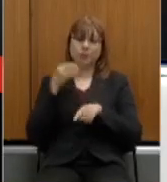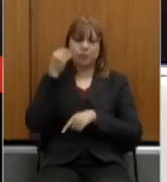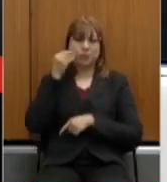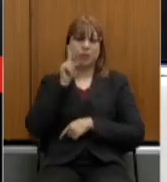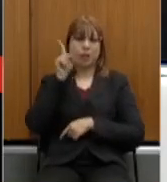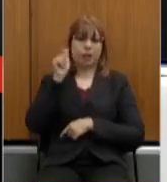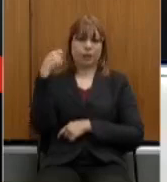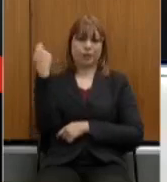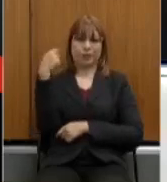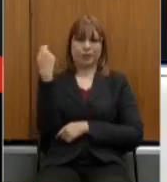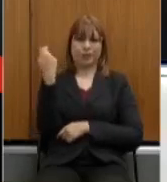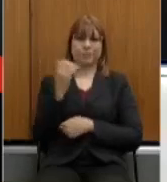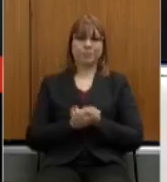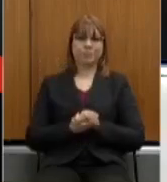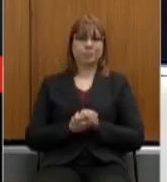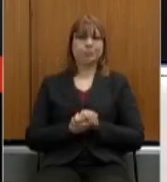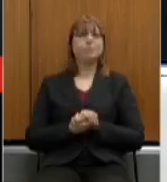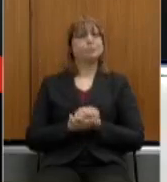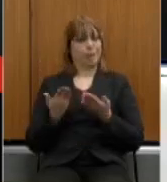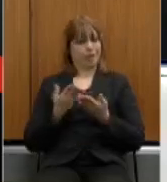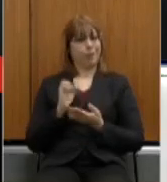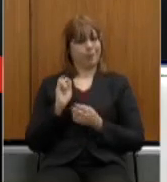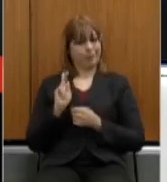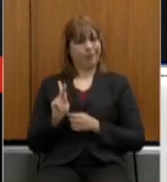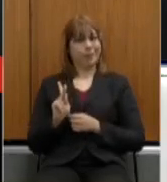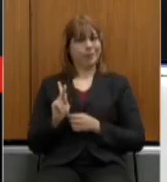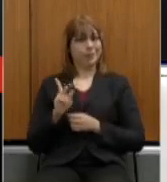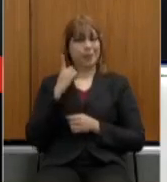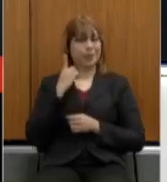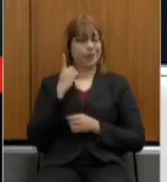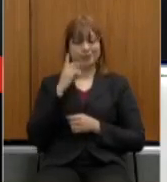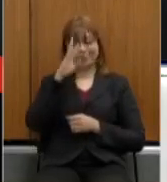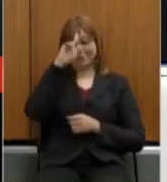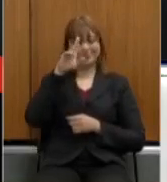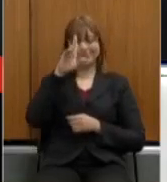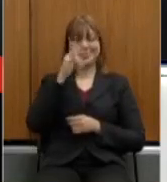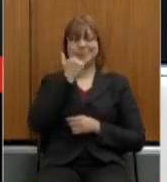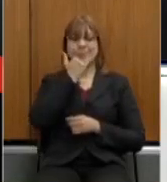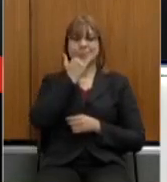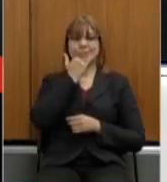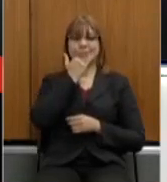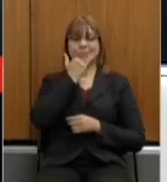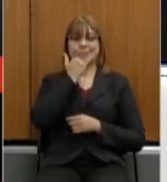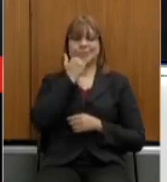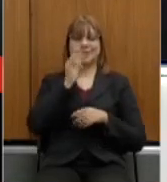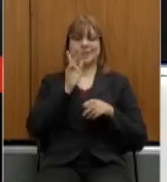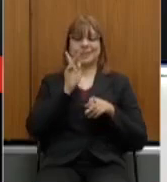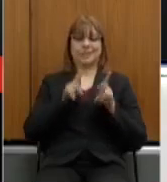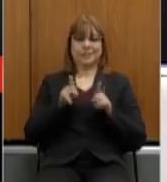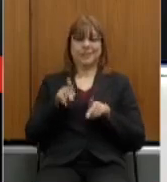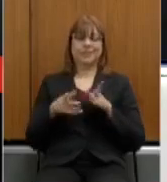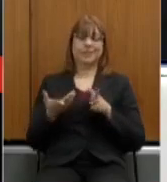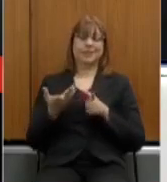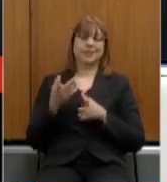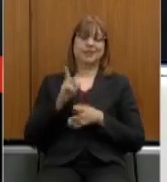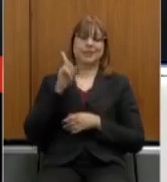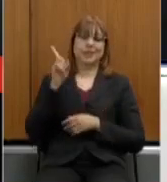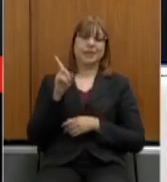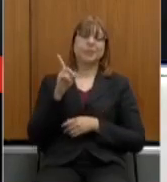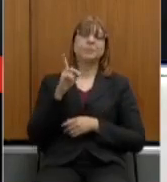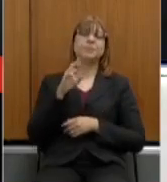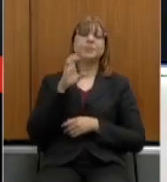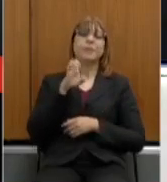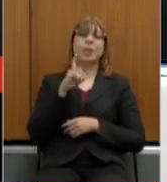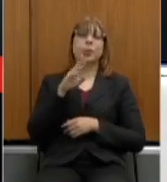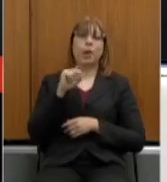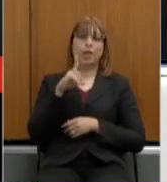Sul agora estamos ok com o deputado com desculpa com o procurador geral do Rio Grande do Sul doutor Eduardo